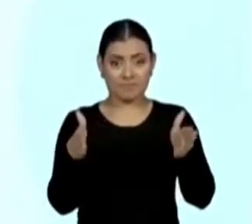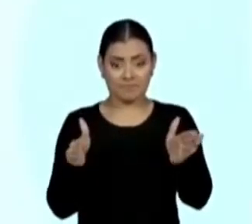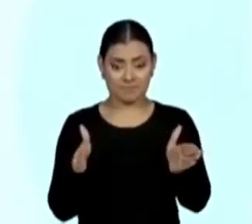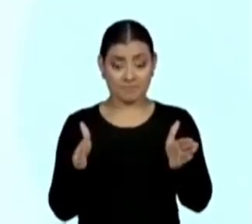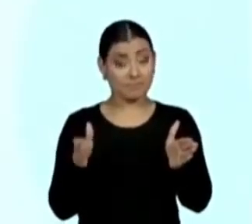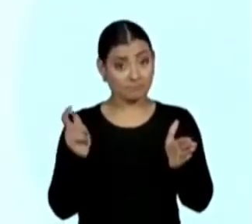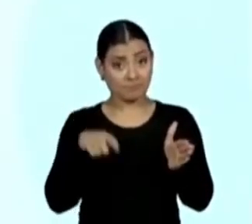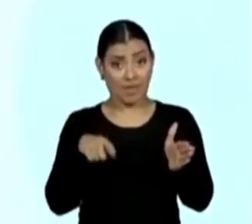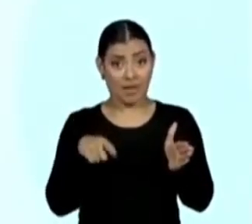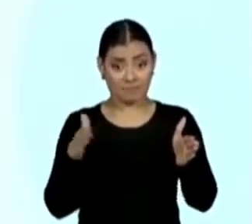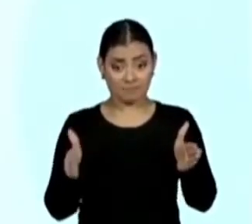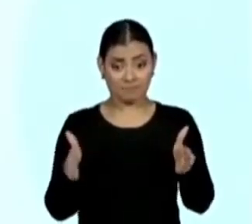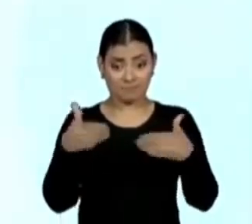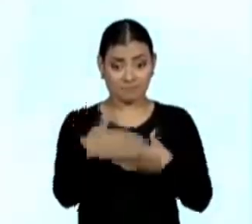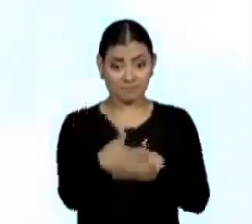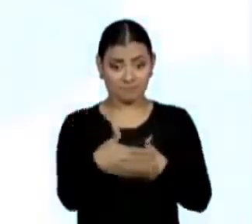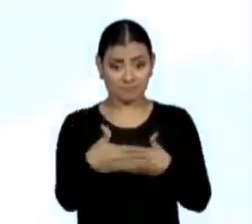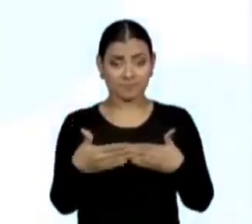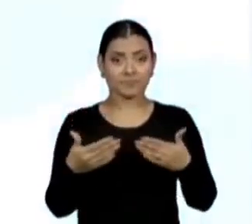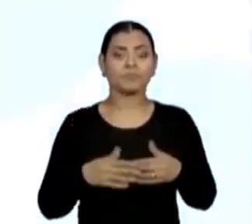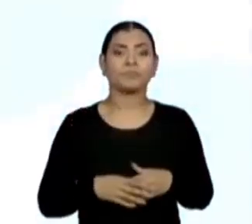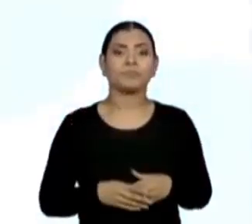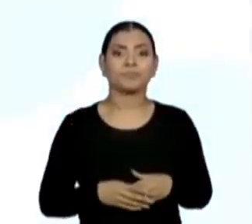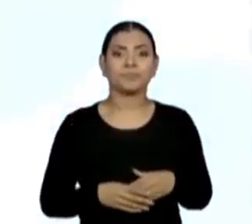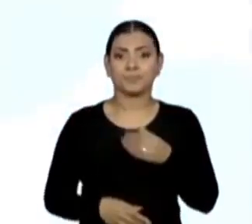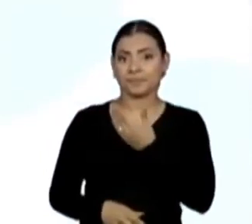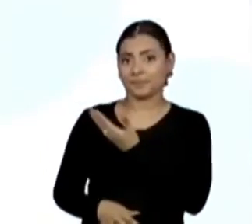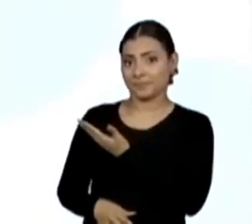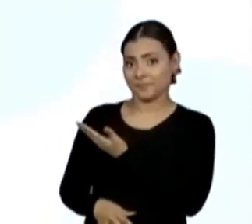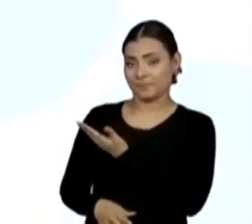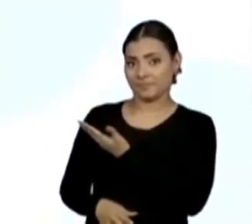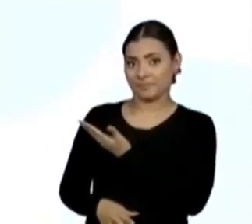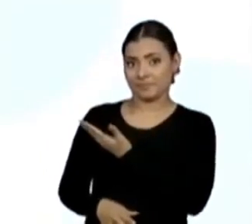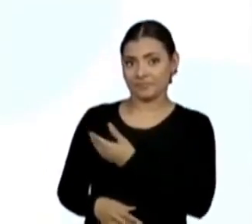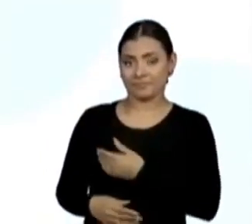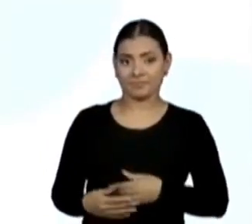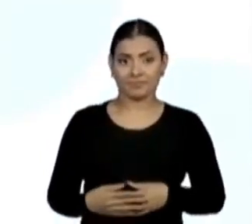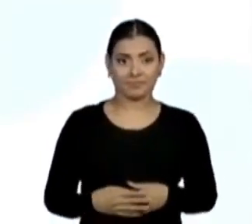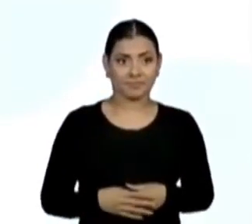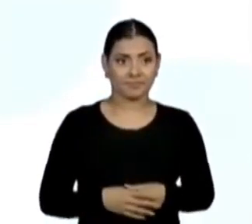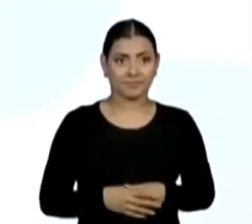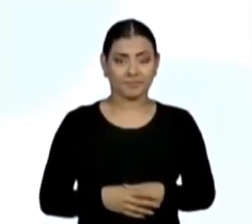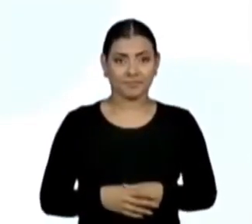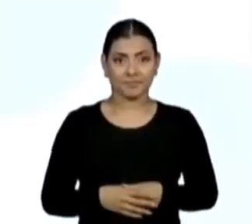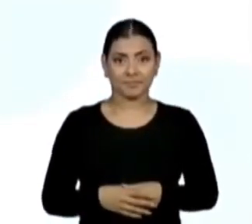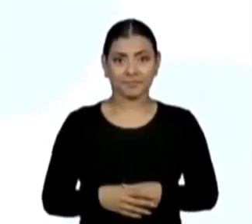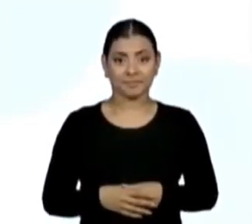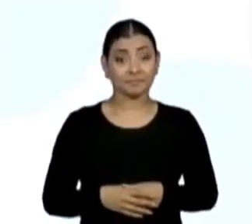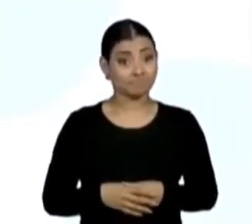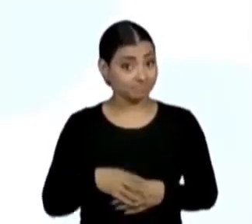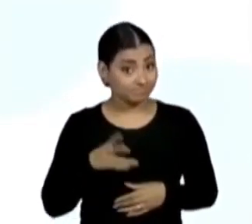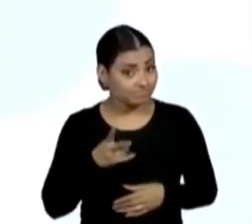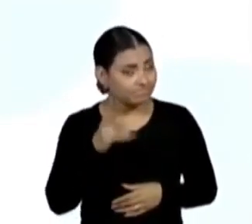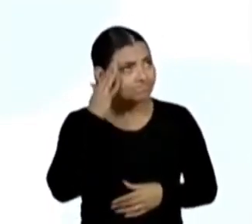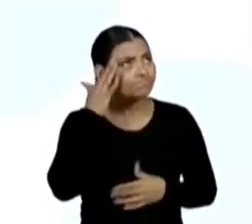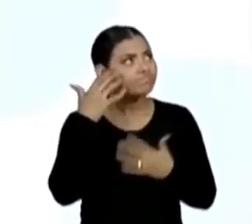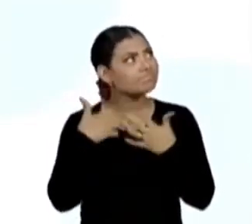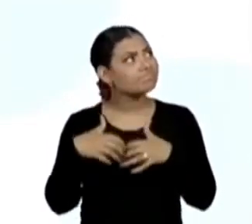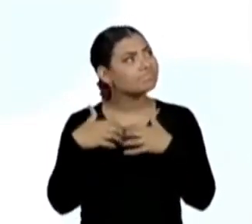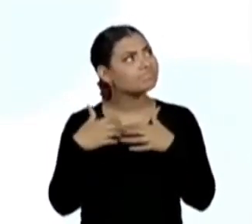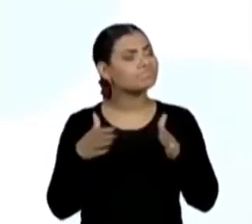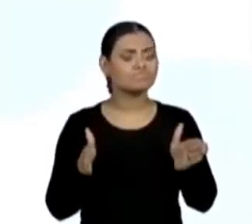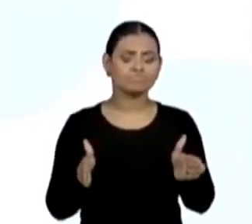outras faces, não é? Na parte de trás da figura. Vamos continuar pensando